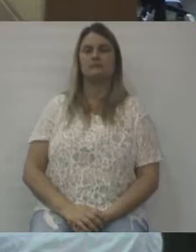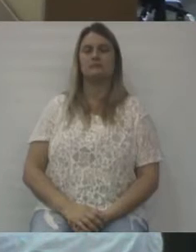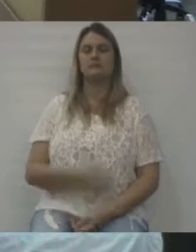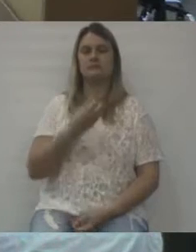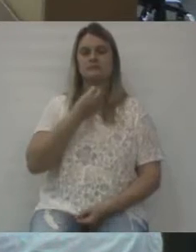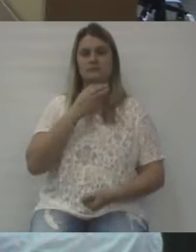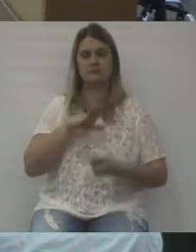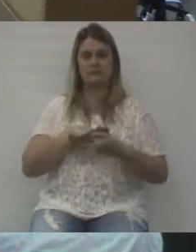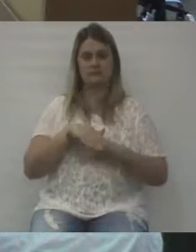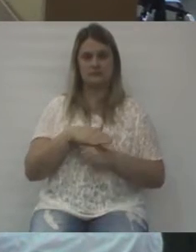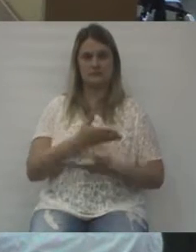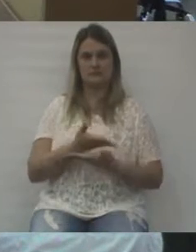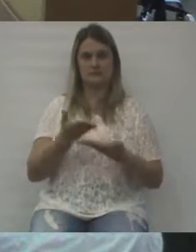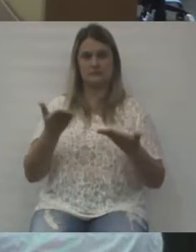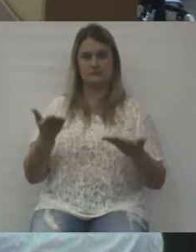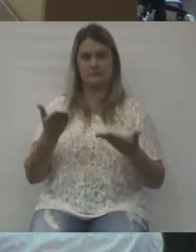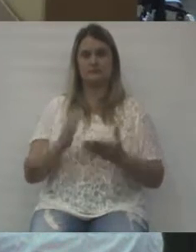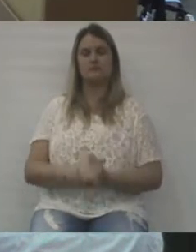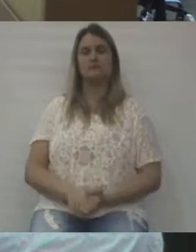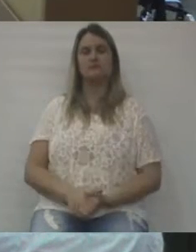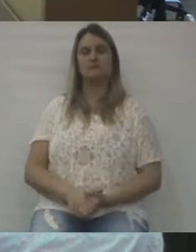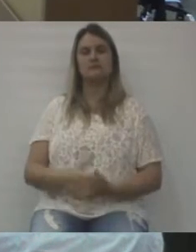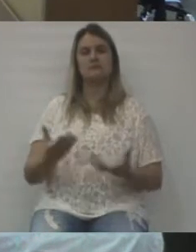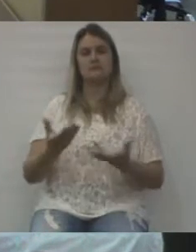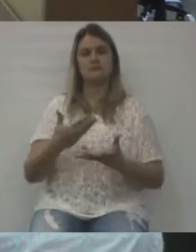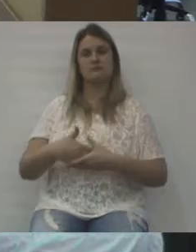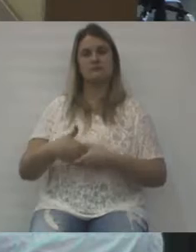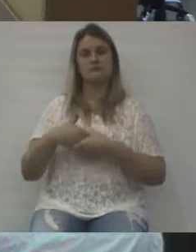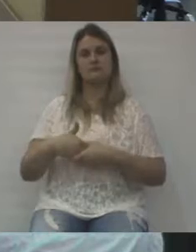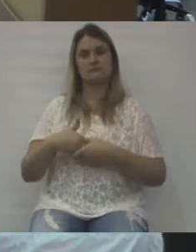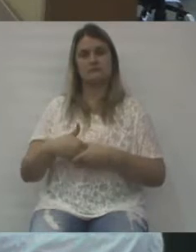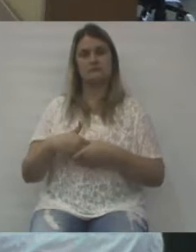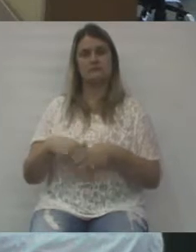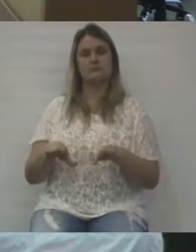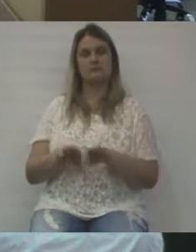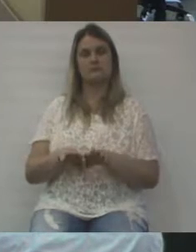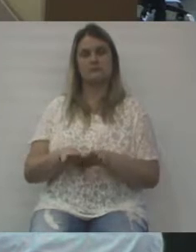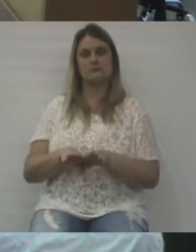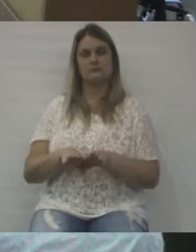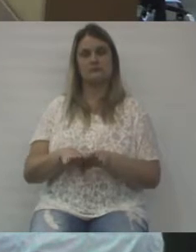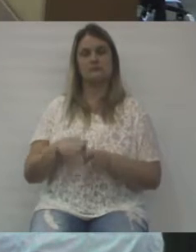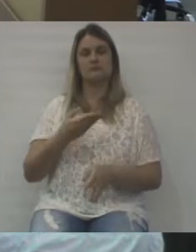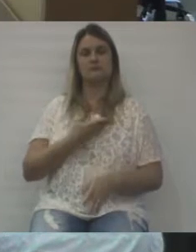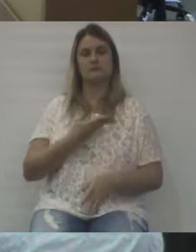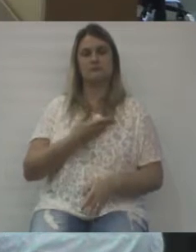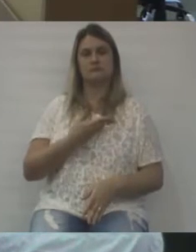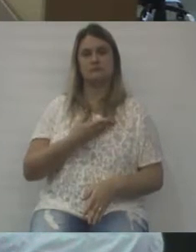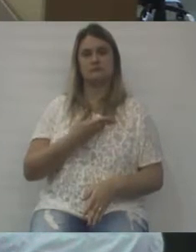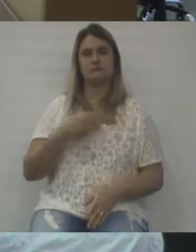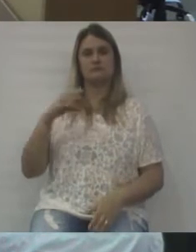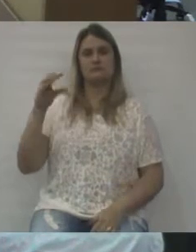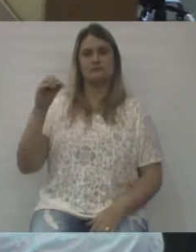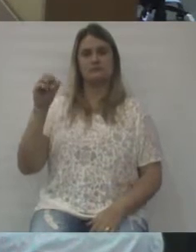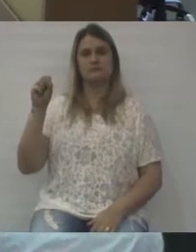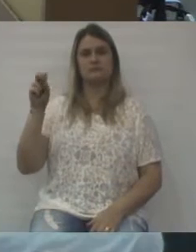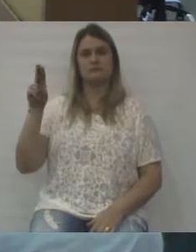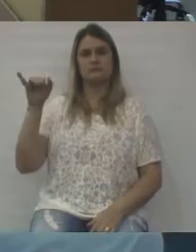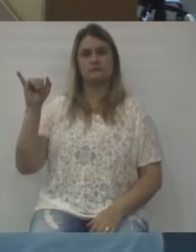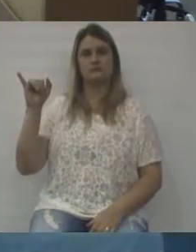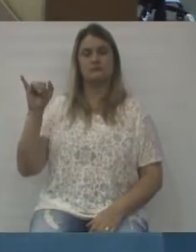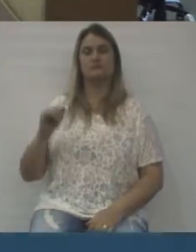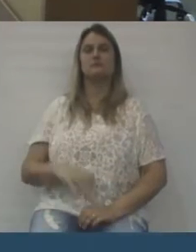Boa noite a todos, quero parabenizar também nosso amigo Osni,